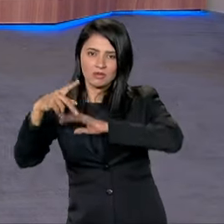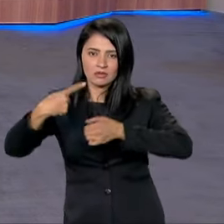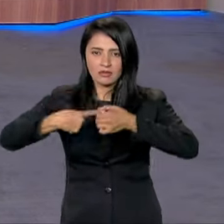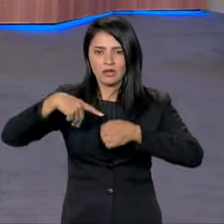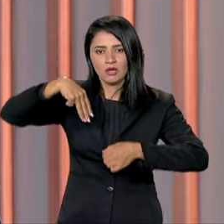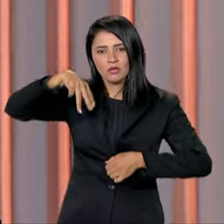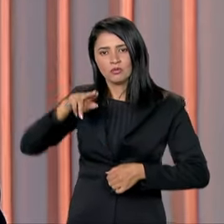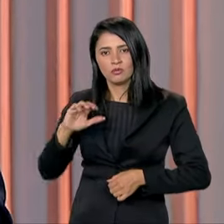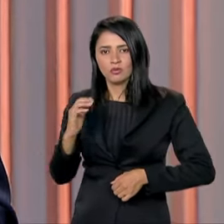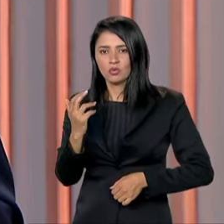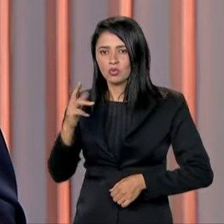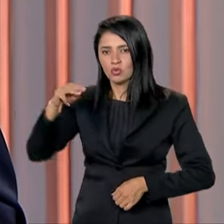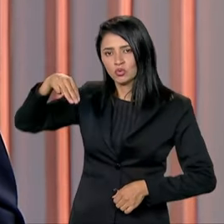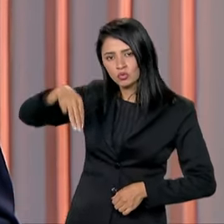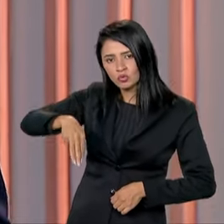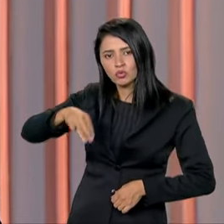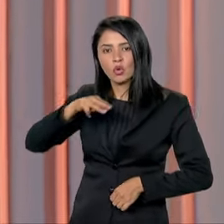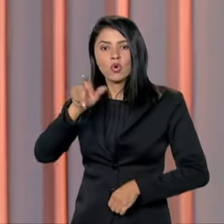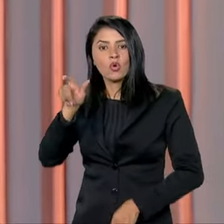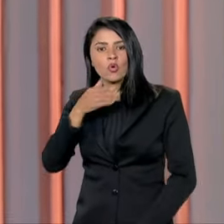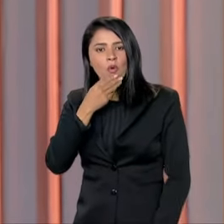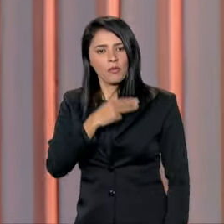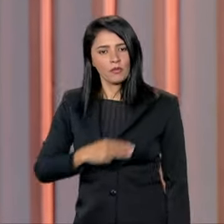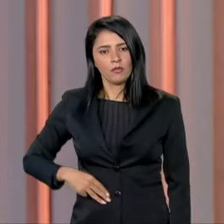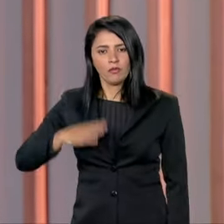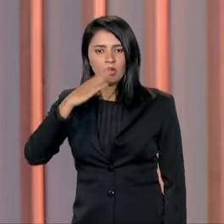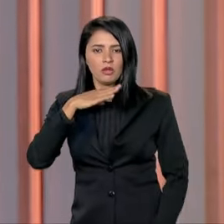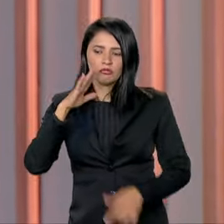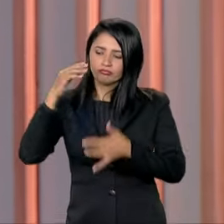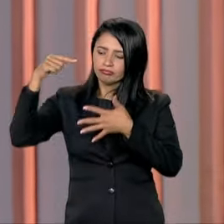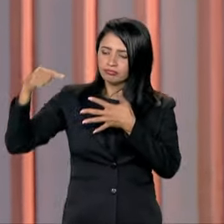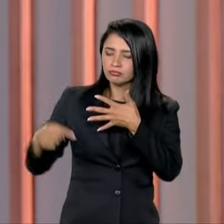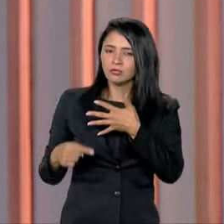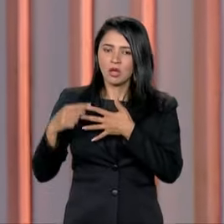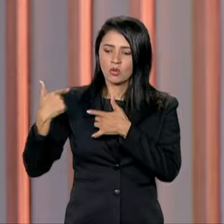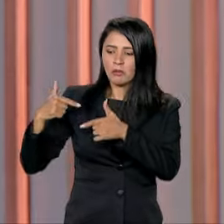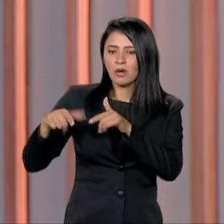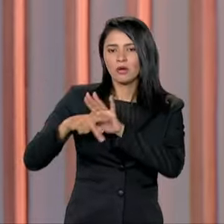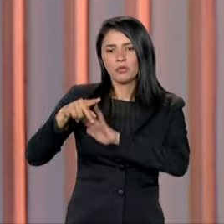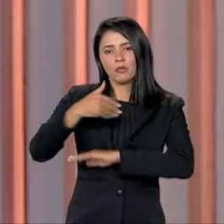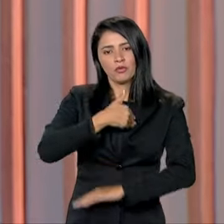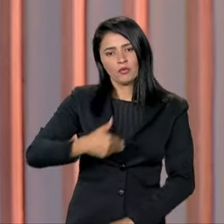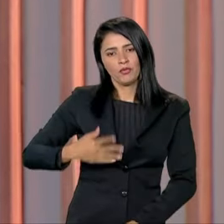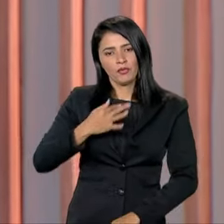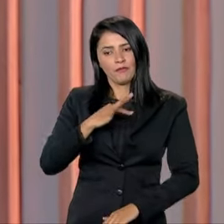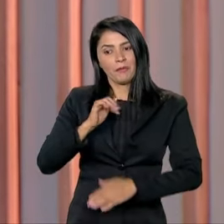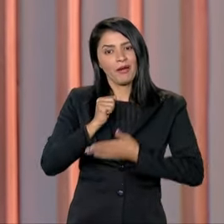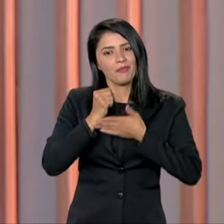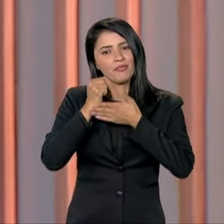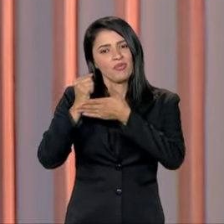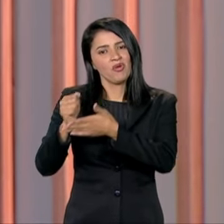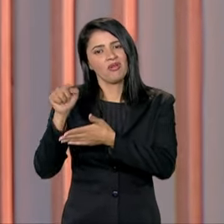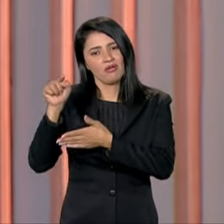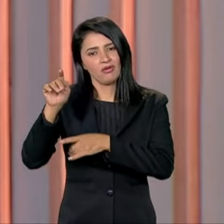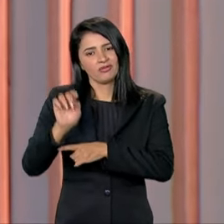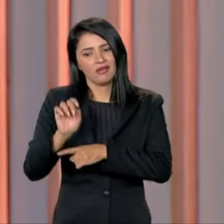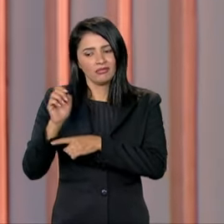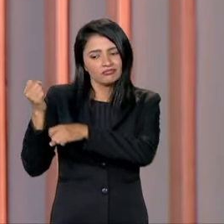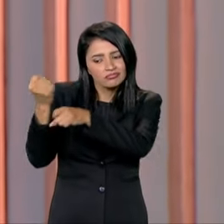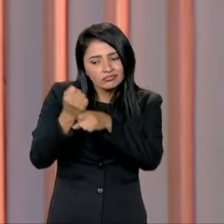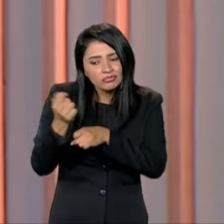Mussum. O ministro Pimenta destacou as ações do governo federal em apoio à reconstrução do Estado,